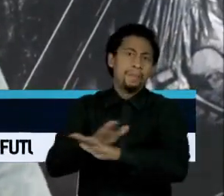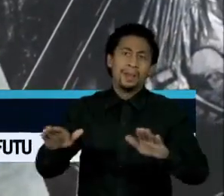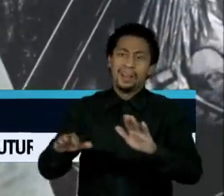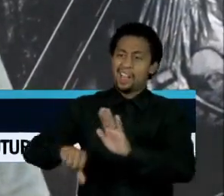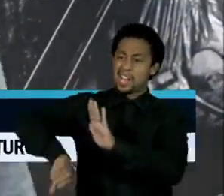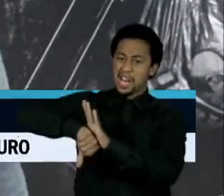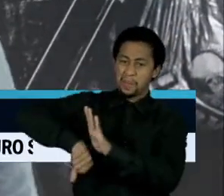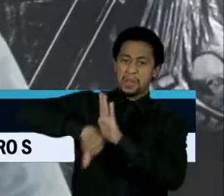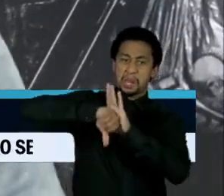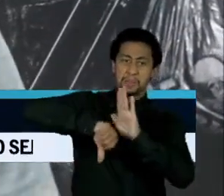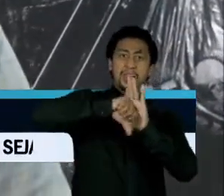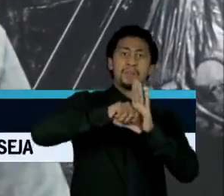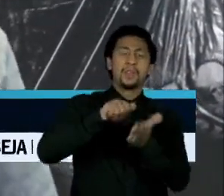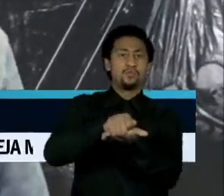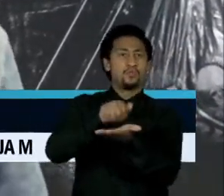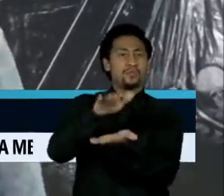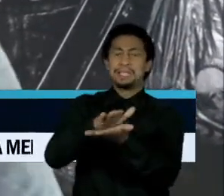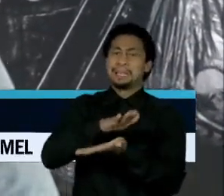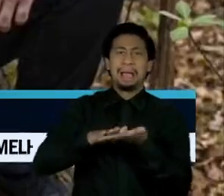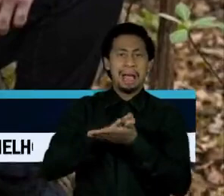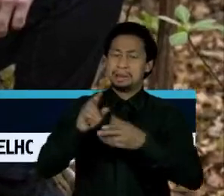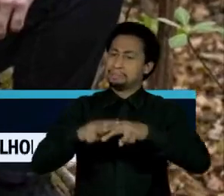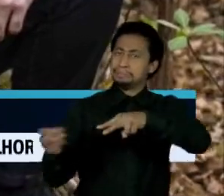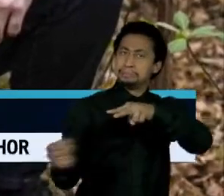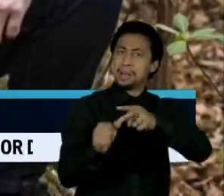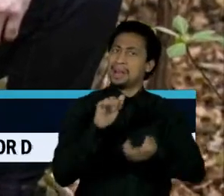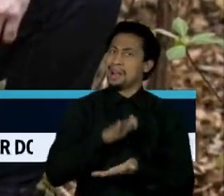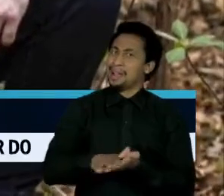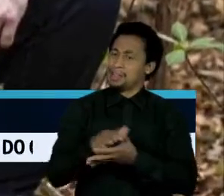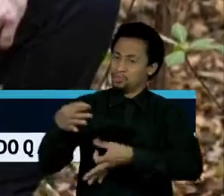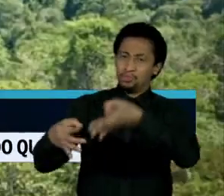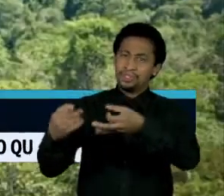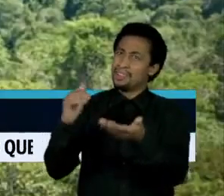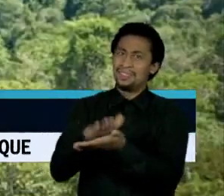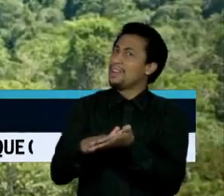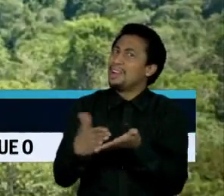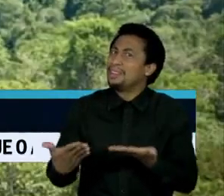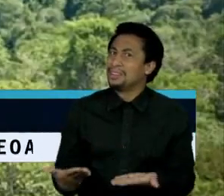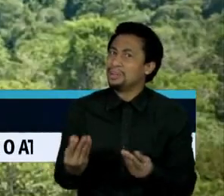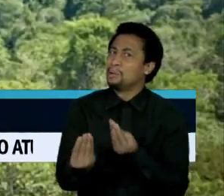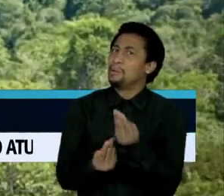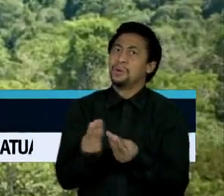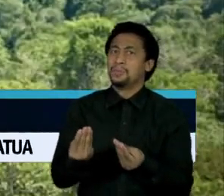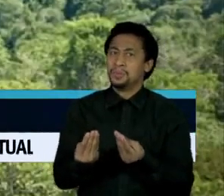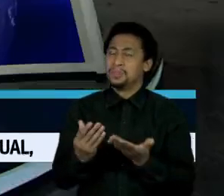poucos se apropriam da riqueza que são de todos, deixando a conta e os estragos para todo mundo pagar.